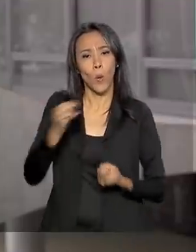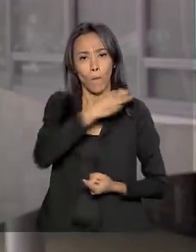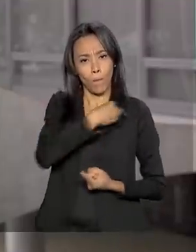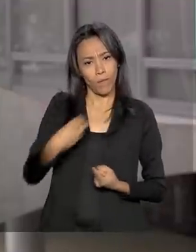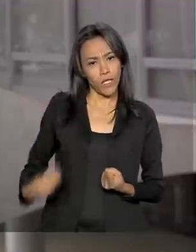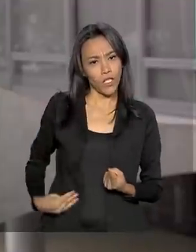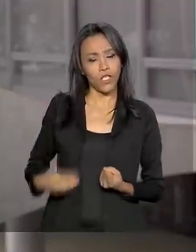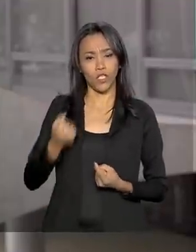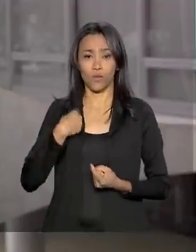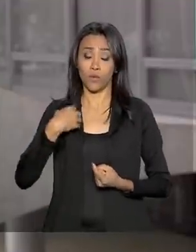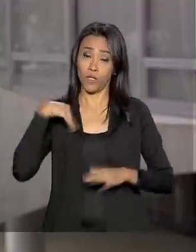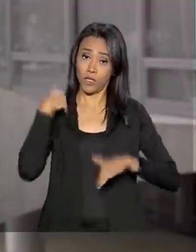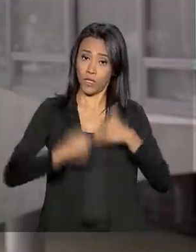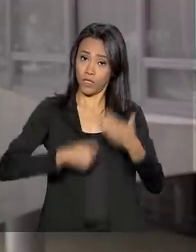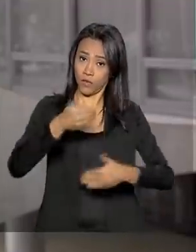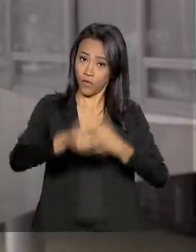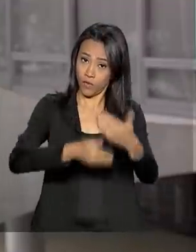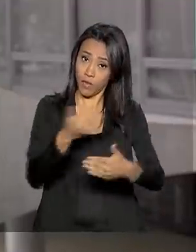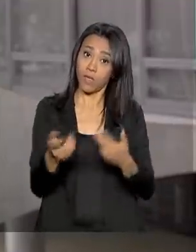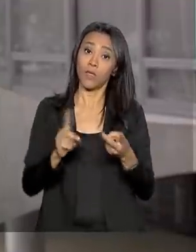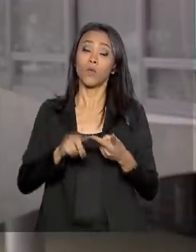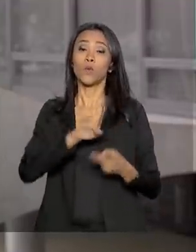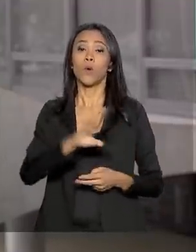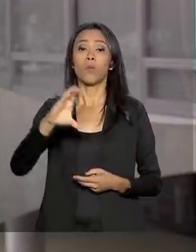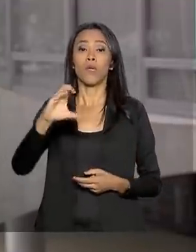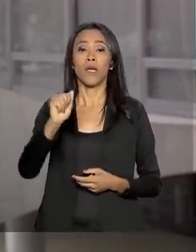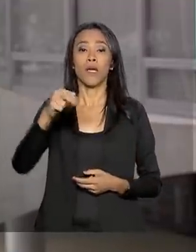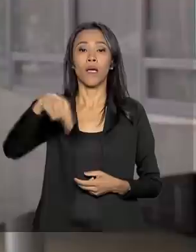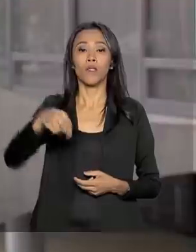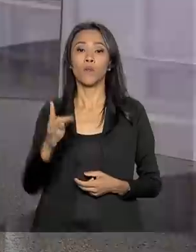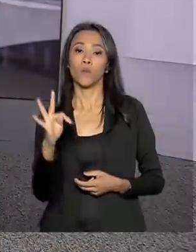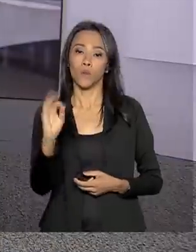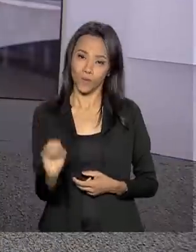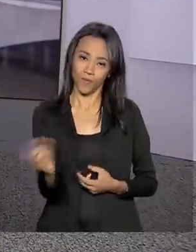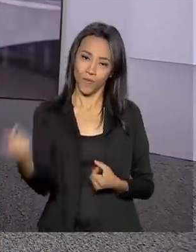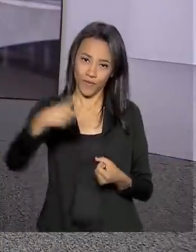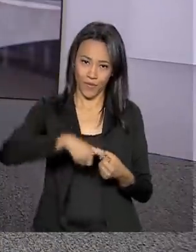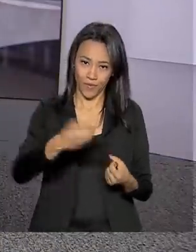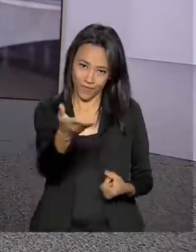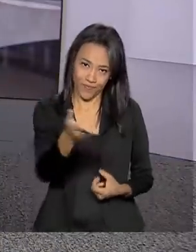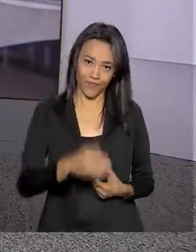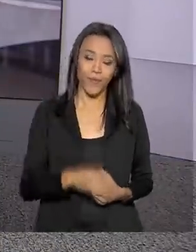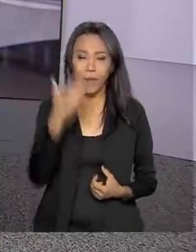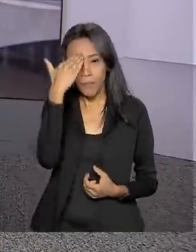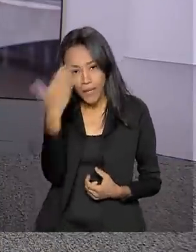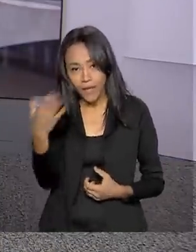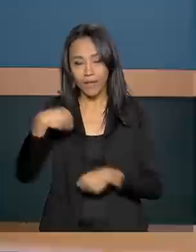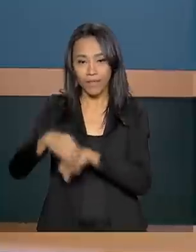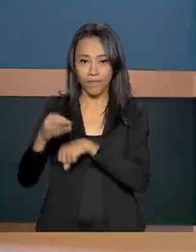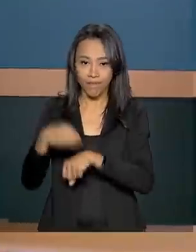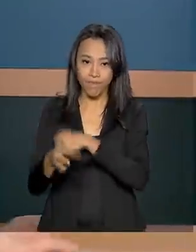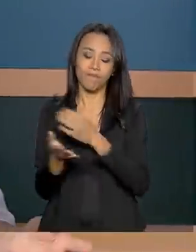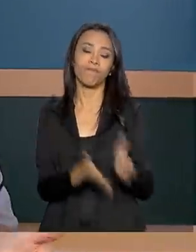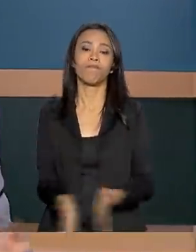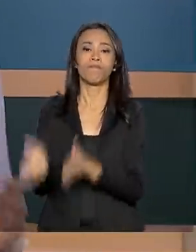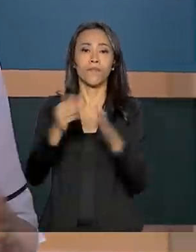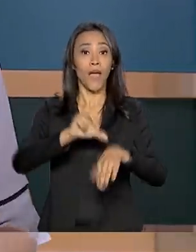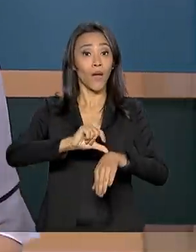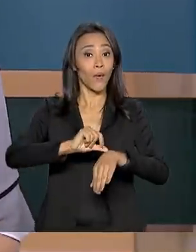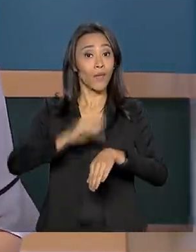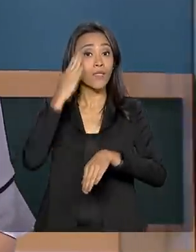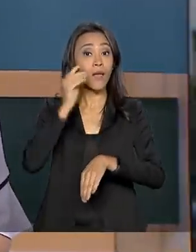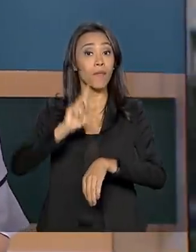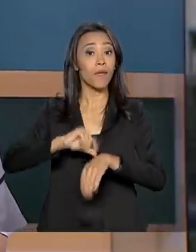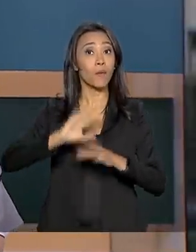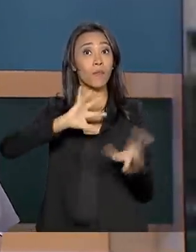Desenvolvimento Regional, Gustavo Canuto. Volto com você no estúdio, Carla. Obrigada pelas suas informações, Gabi. E agora, a hora de